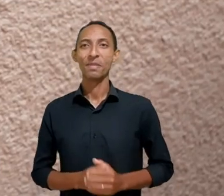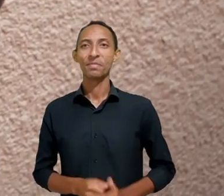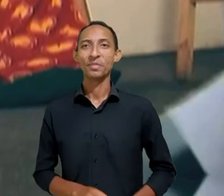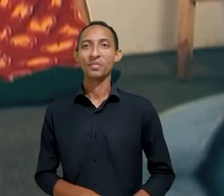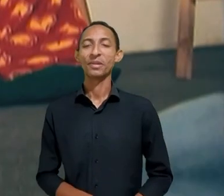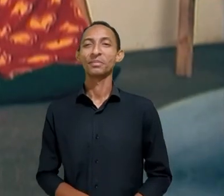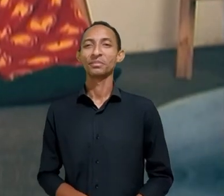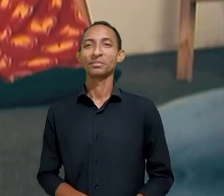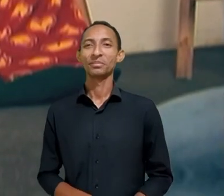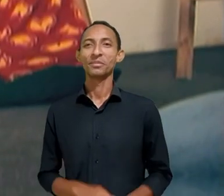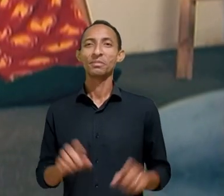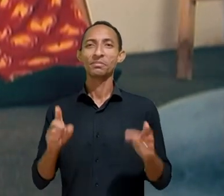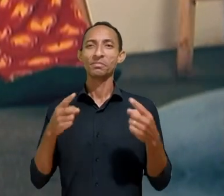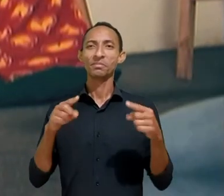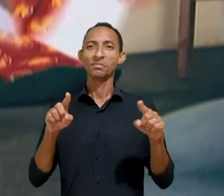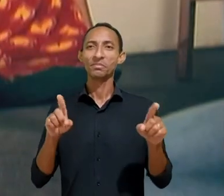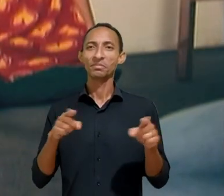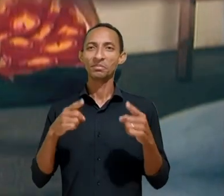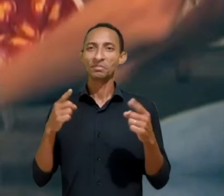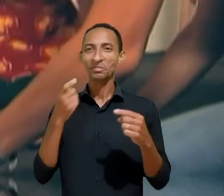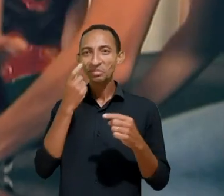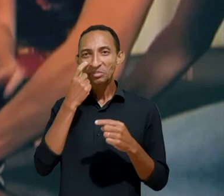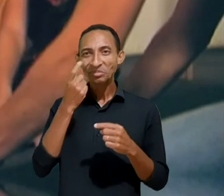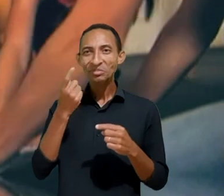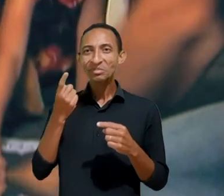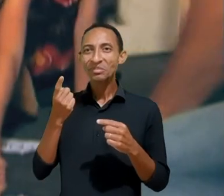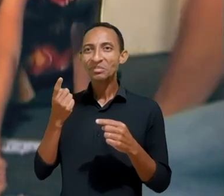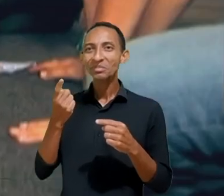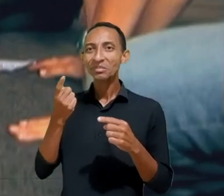explicar aqui tá escrito contrário aqui tá escrito brincar